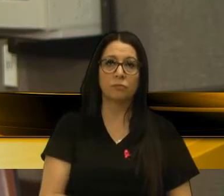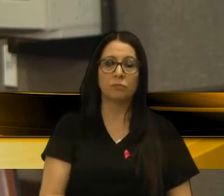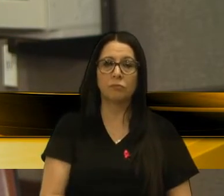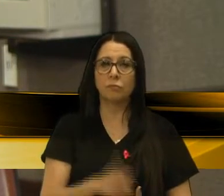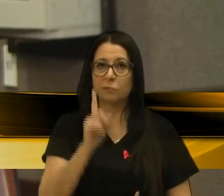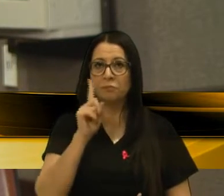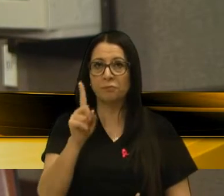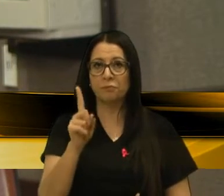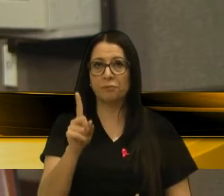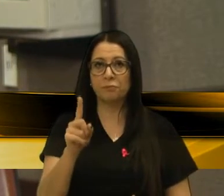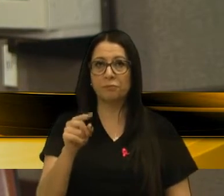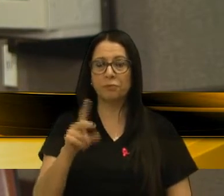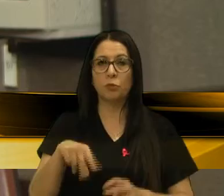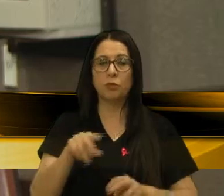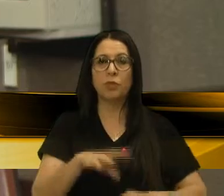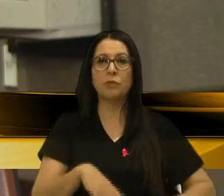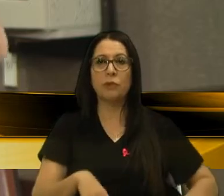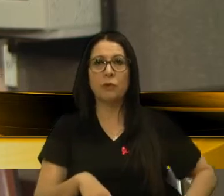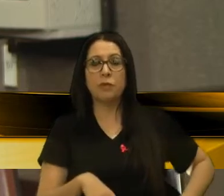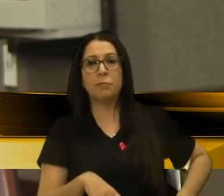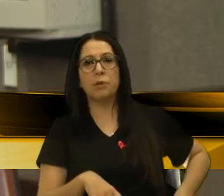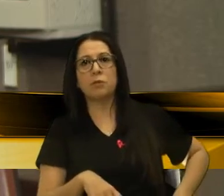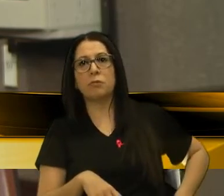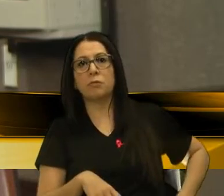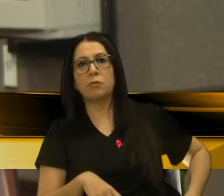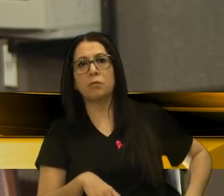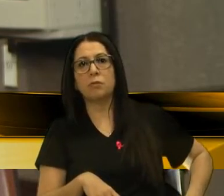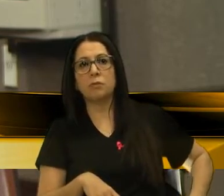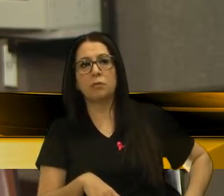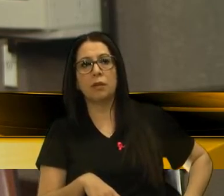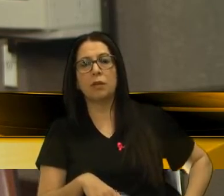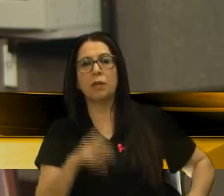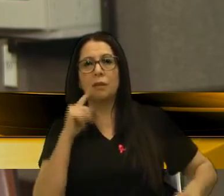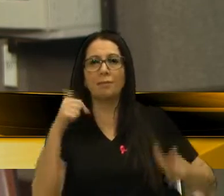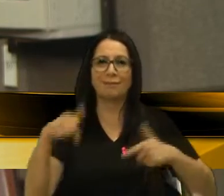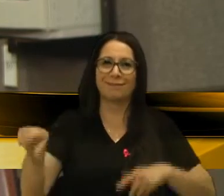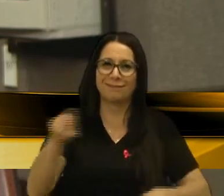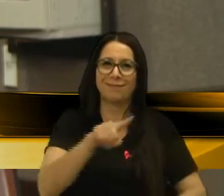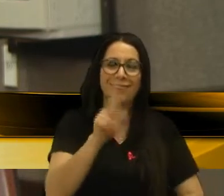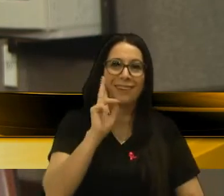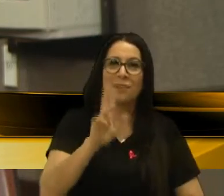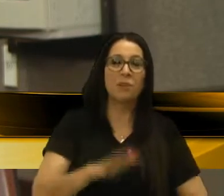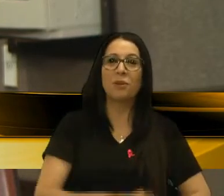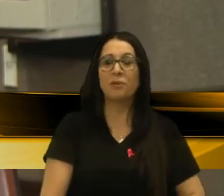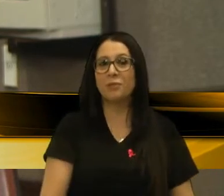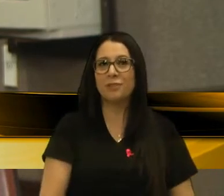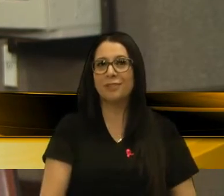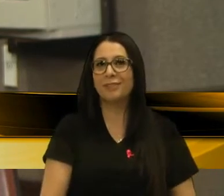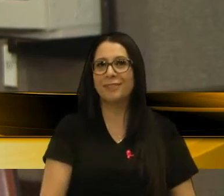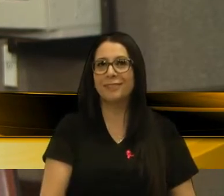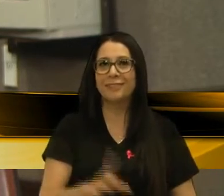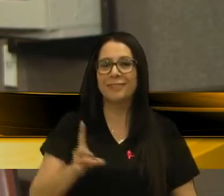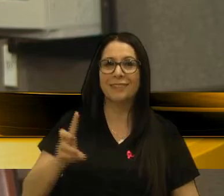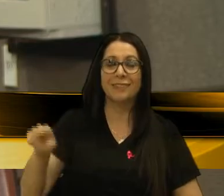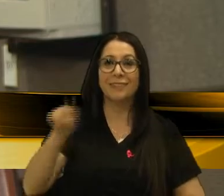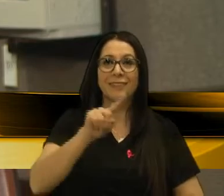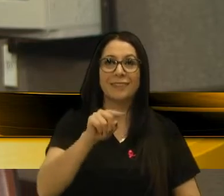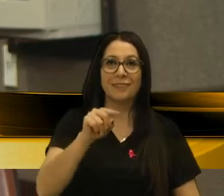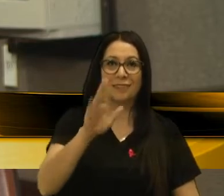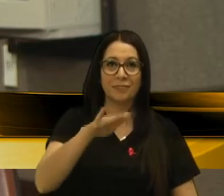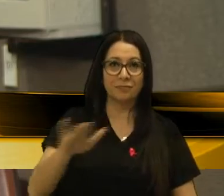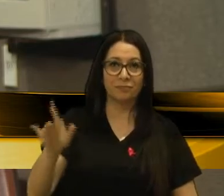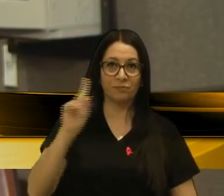sendo preenchido por quem? Talvez para aquele amiguinho que, enquanto os pais estão trabalhando, está oferecendo droga para os filhos, para as nossas crianças.